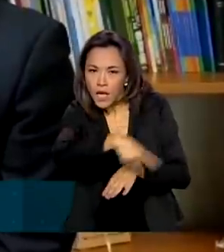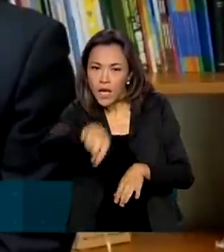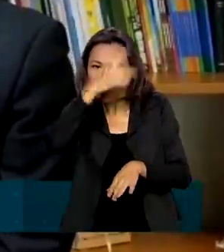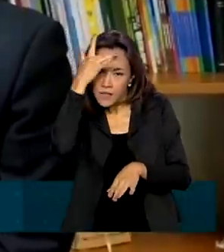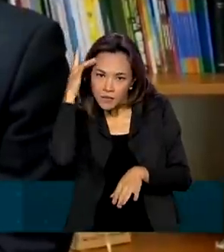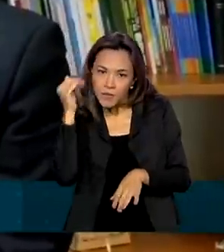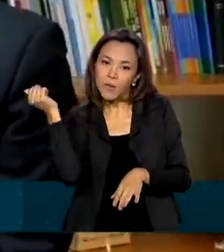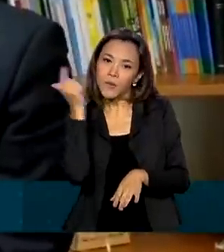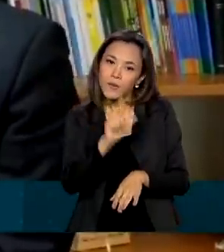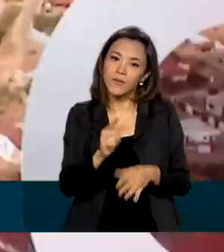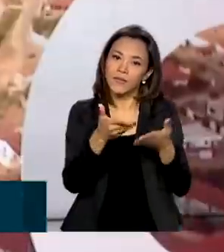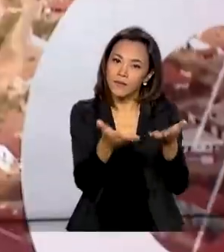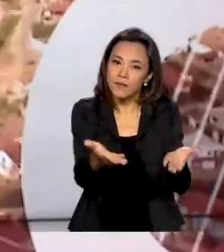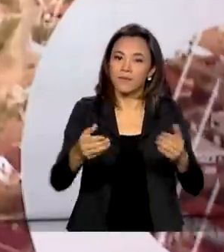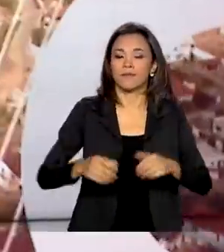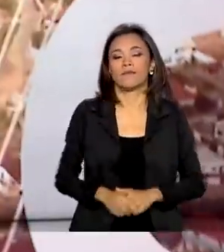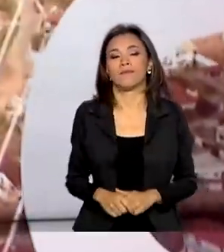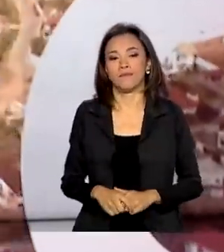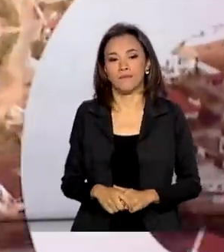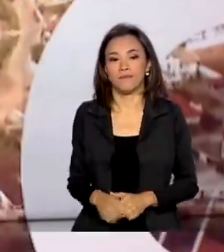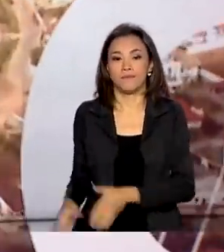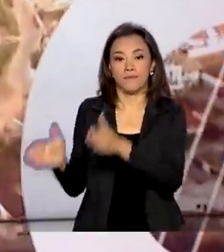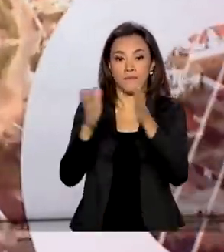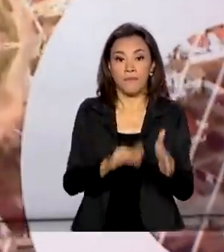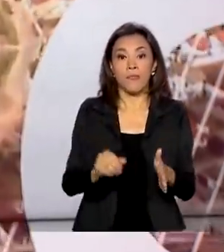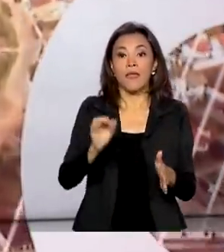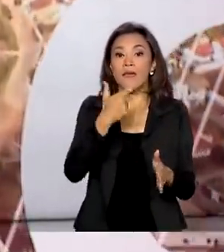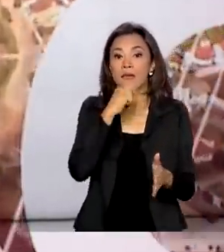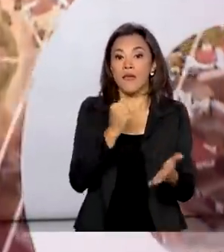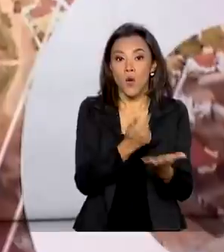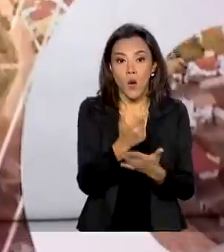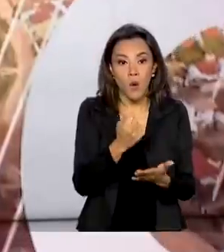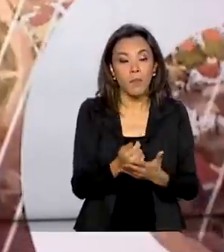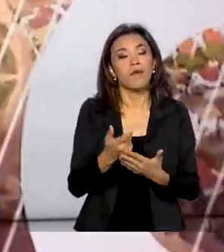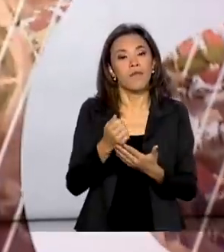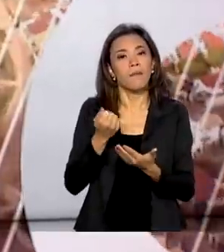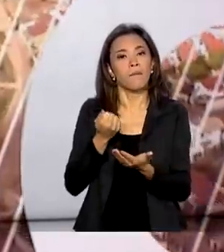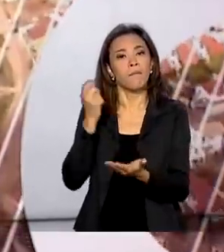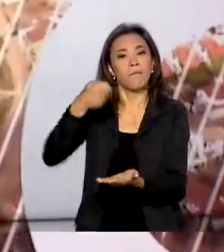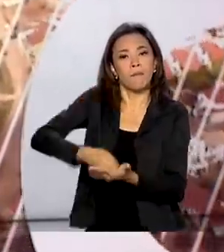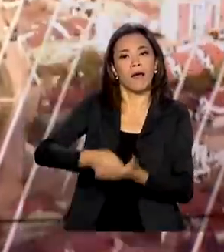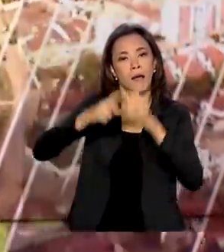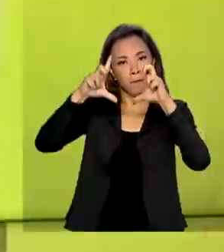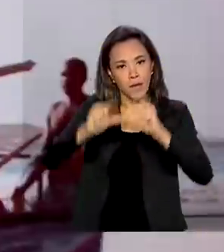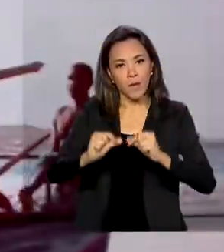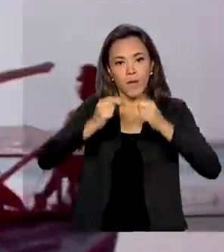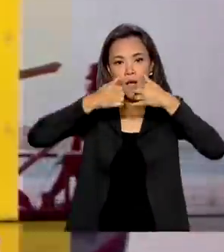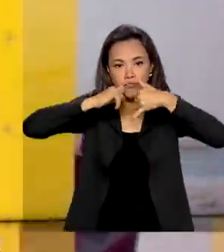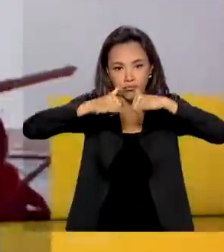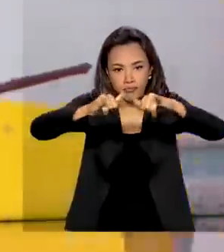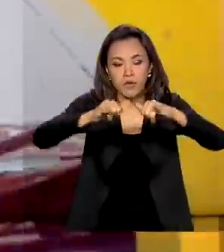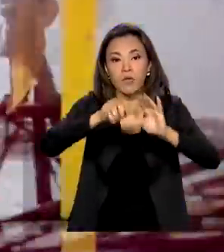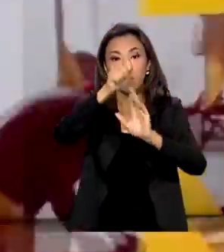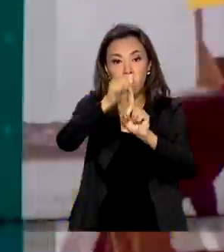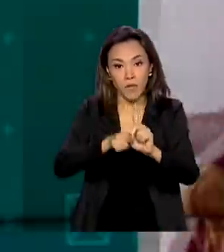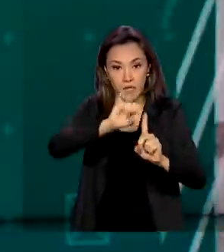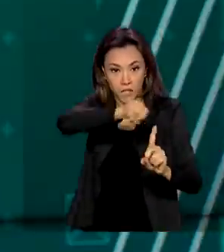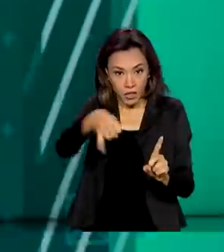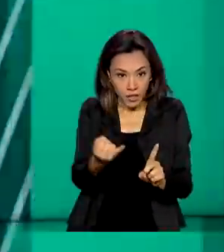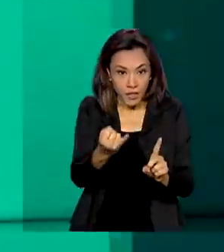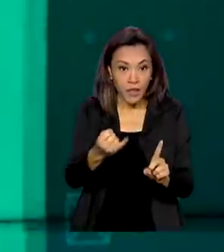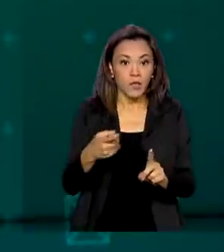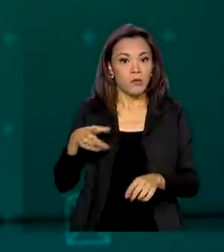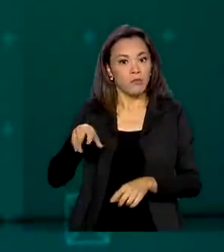simples aí na ponta para todo mundo. O consumidor vai pagar menos na conta de energia elétrica em janeiro. Por determinação da